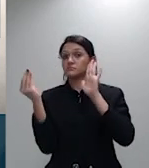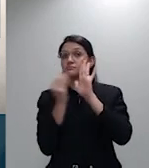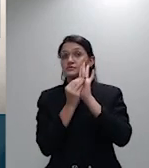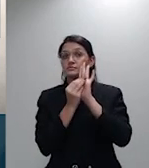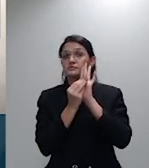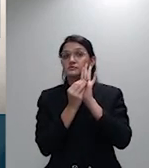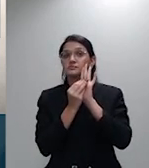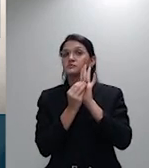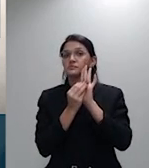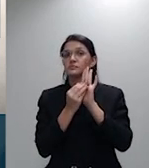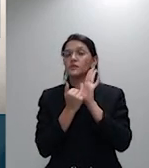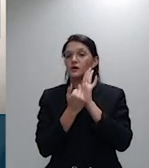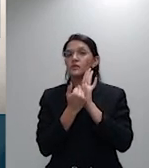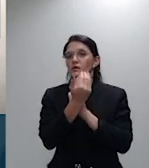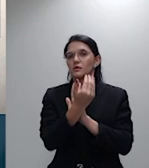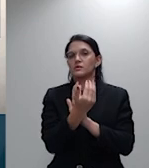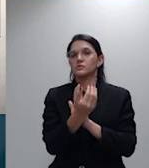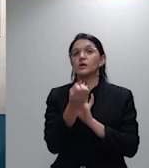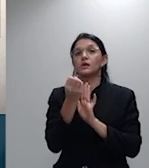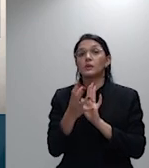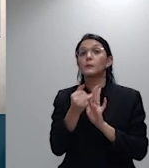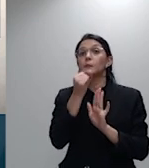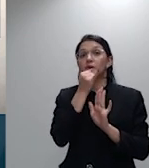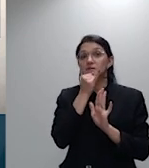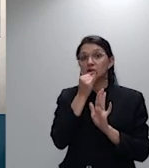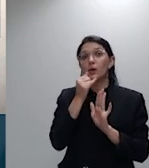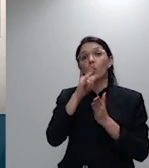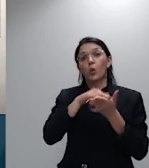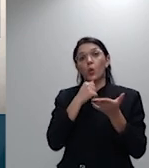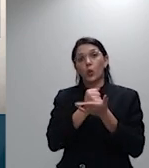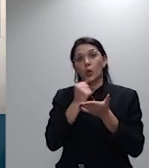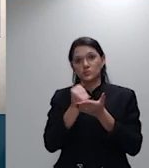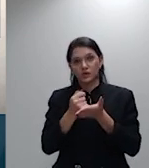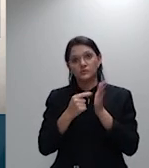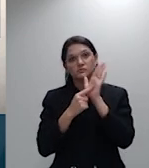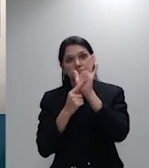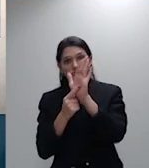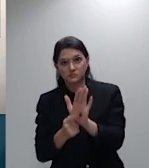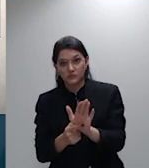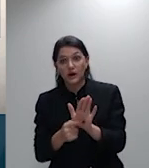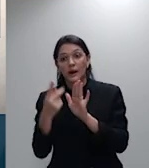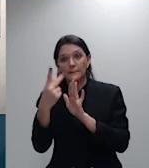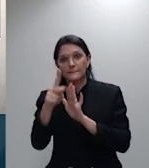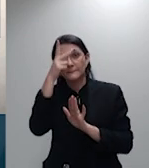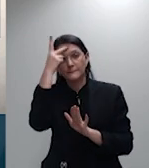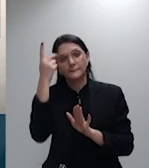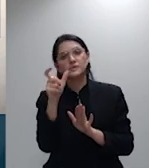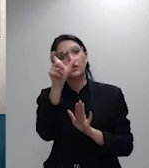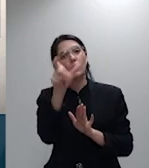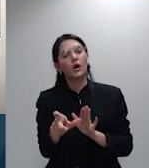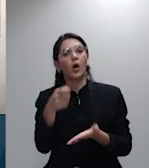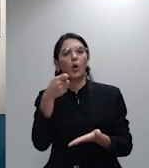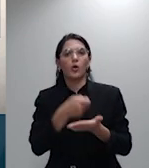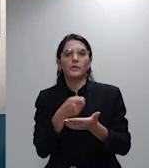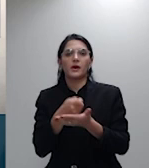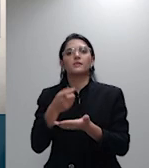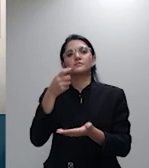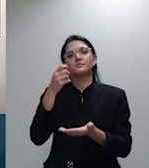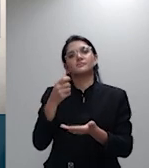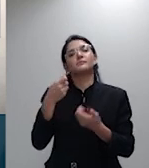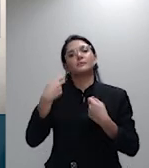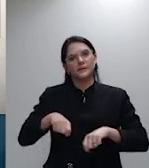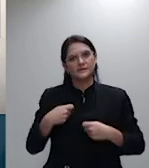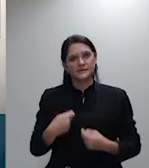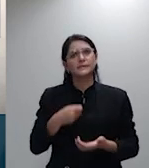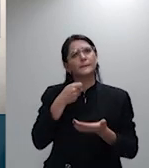entrega o cliente será o único sujeito obrigado. De fato, na hipótese de emissão de título de